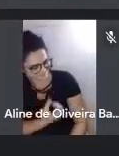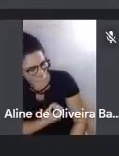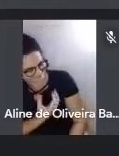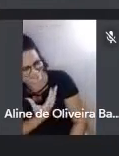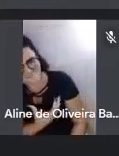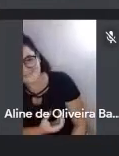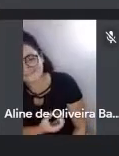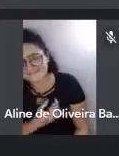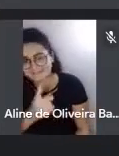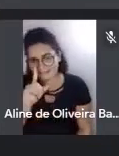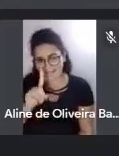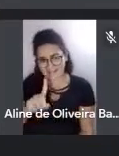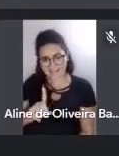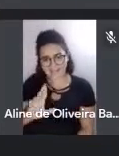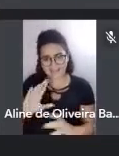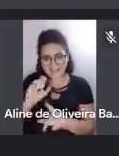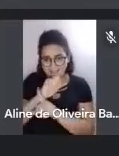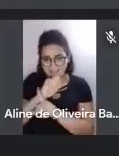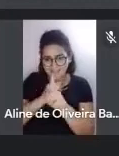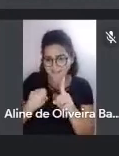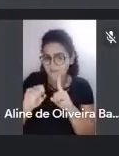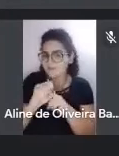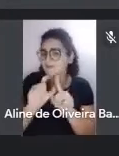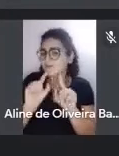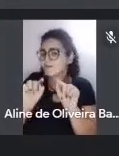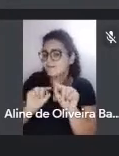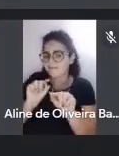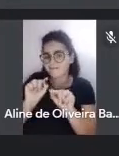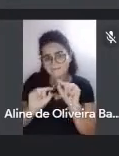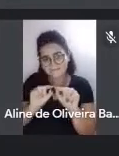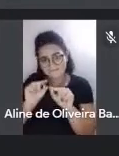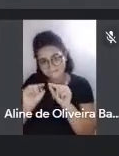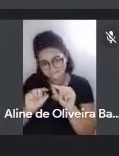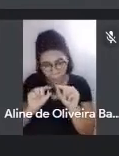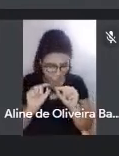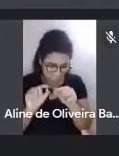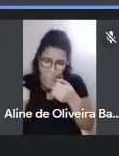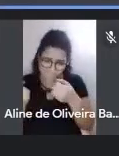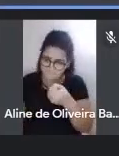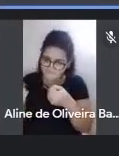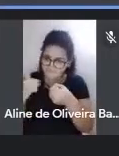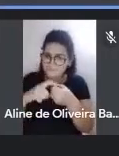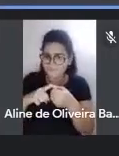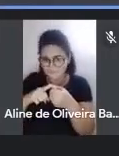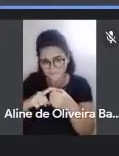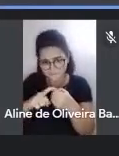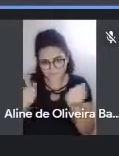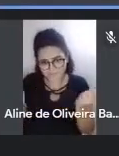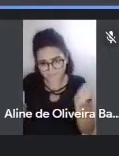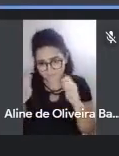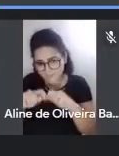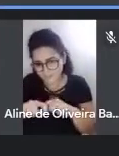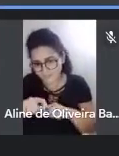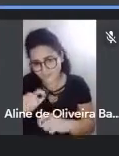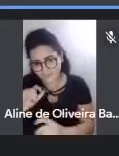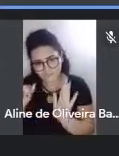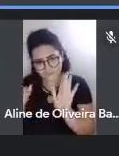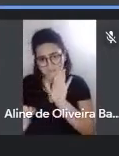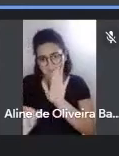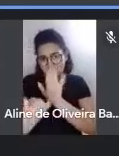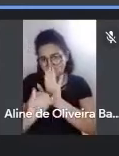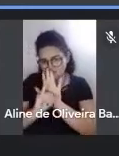ao final, eu queria criar O que aconteceu no nosso Até o final, descendeu os carros